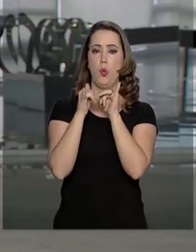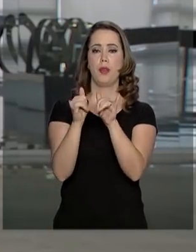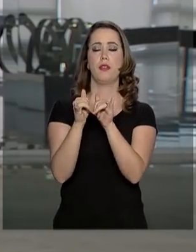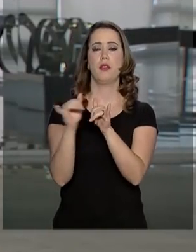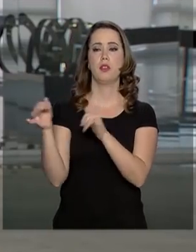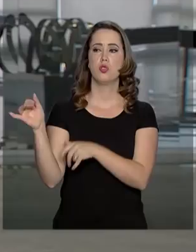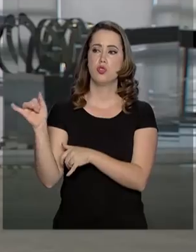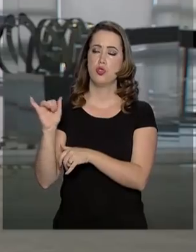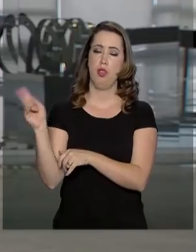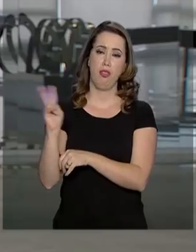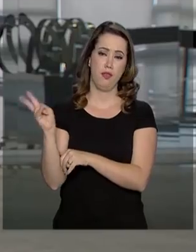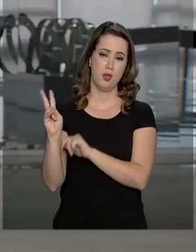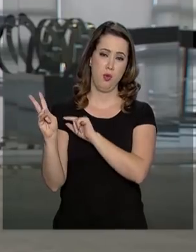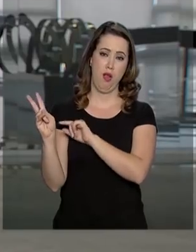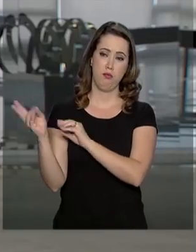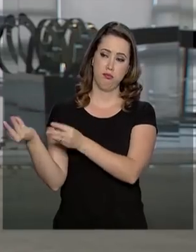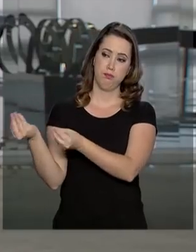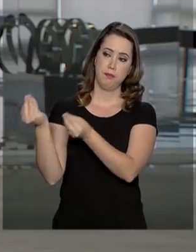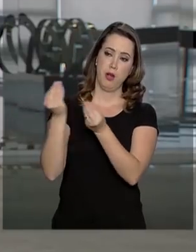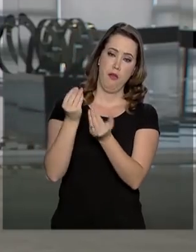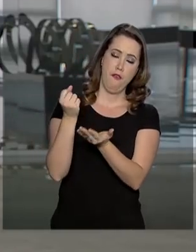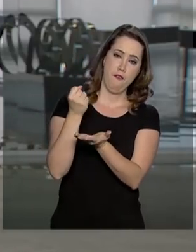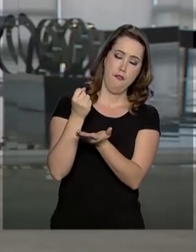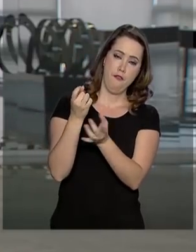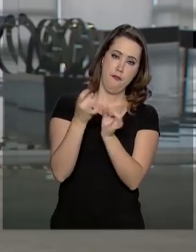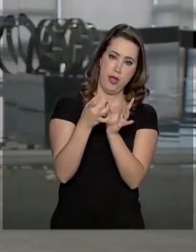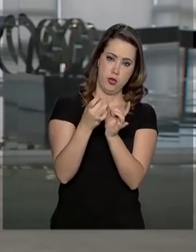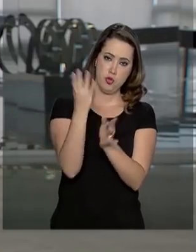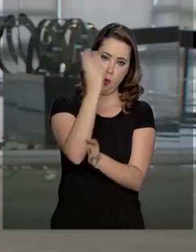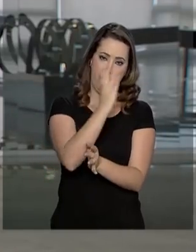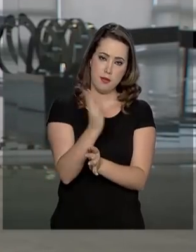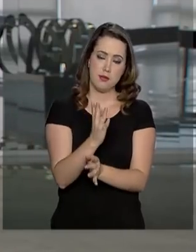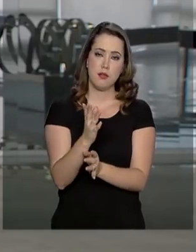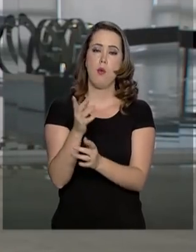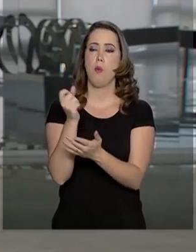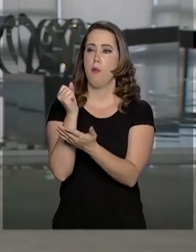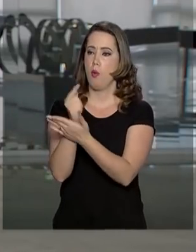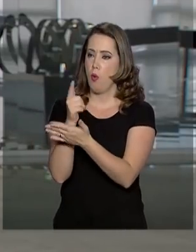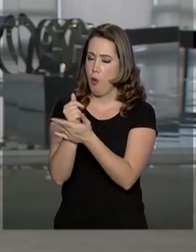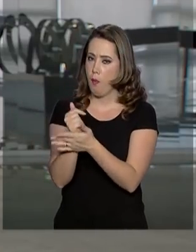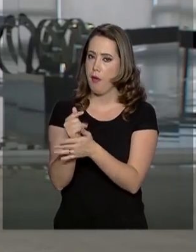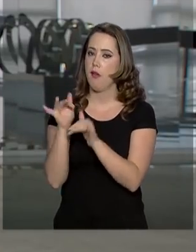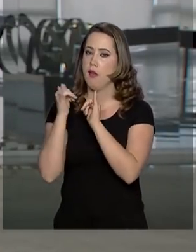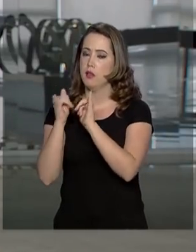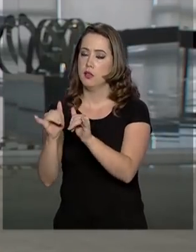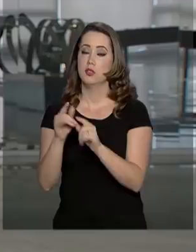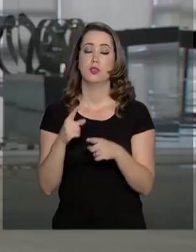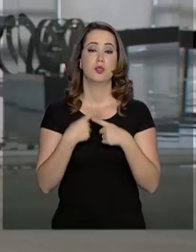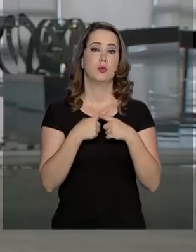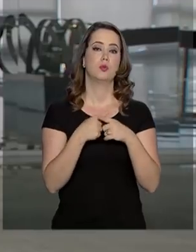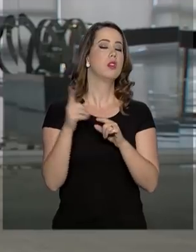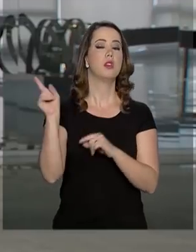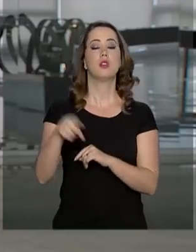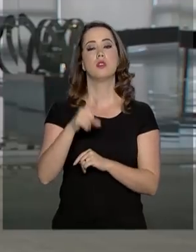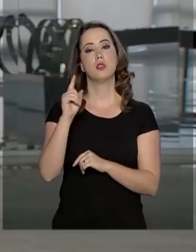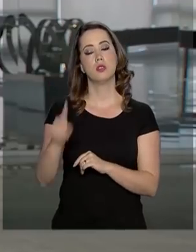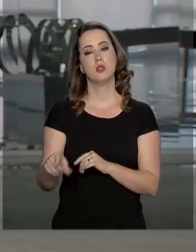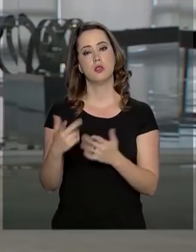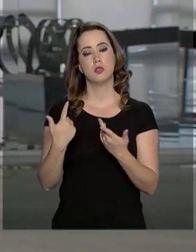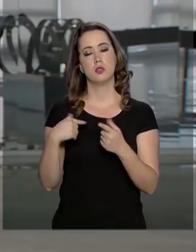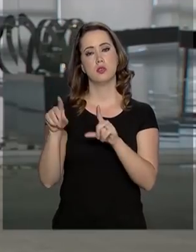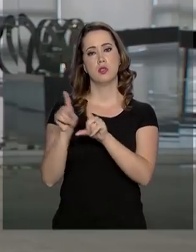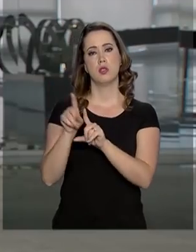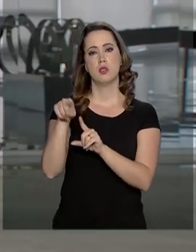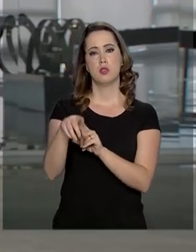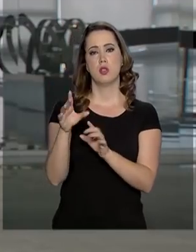país vizinho. E também essa medida foi tomada após a suspensão da linha, da licença ambiental para a construção da linha de